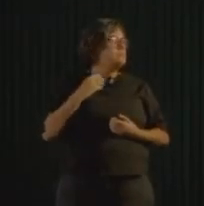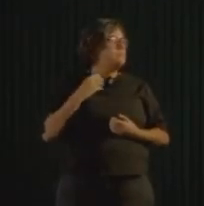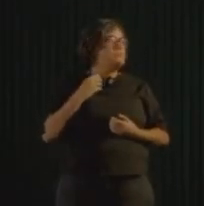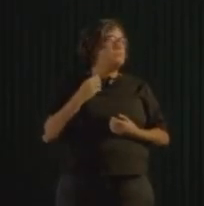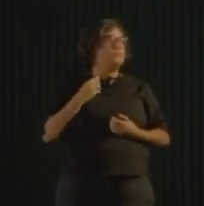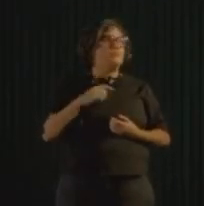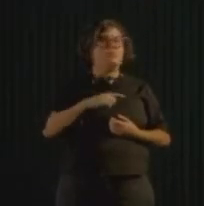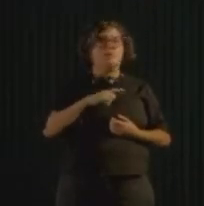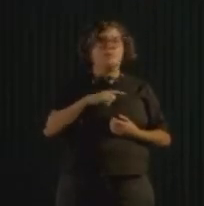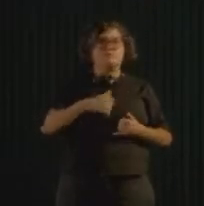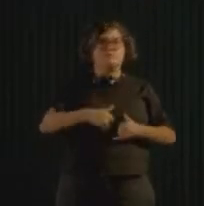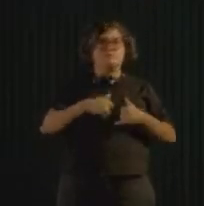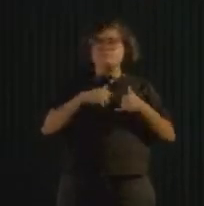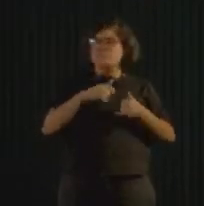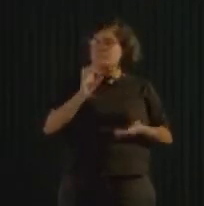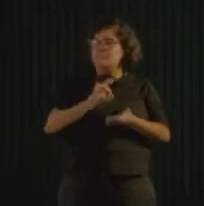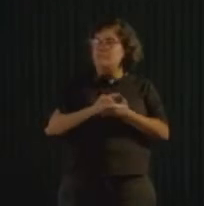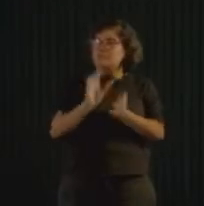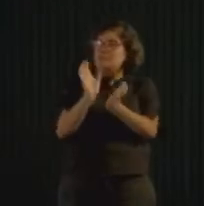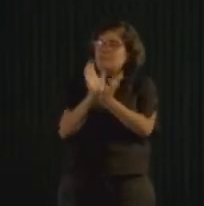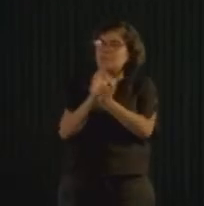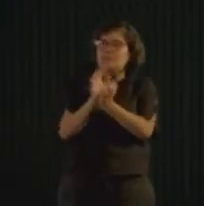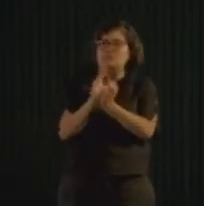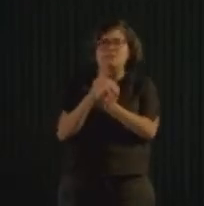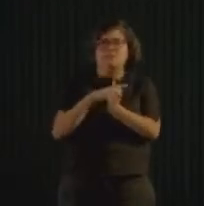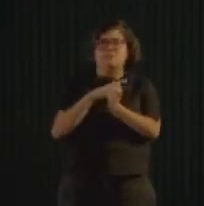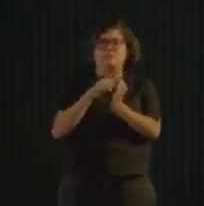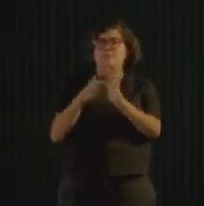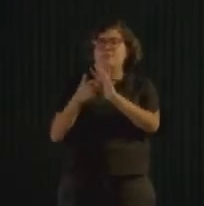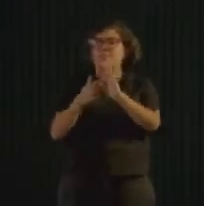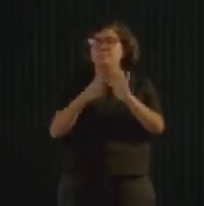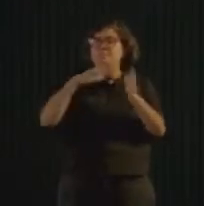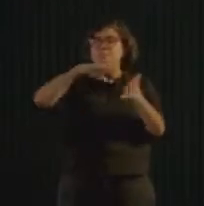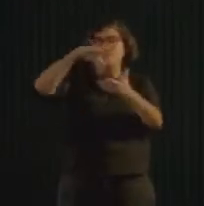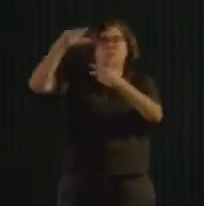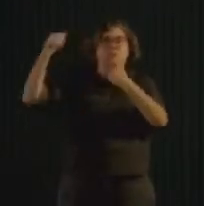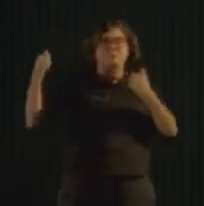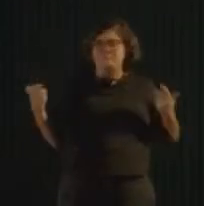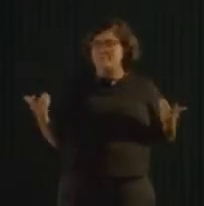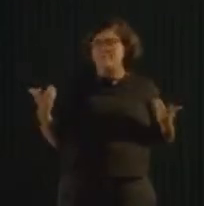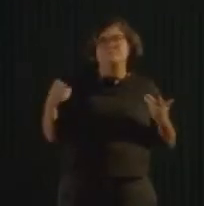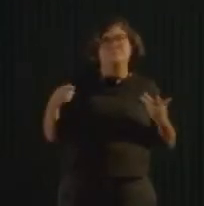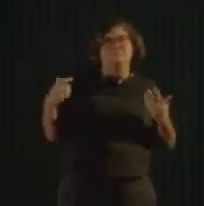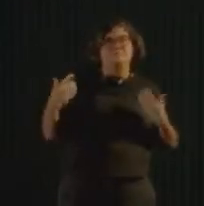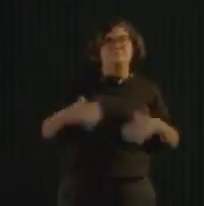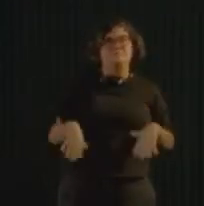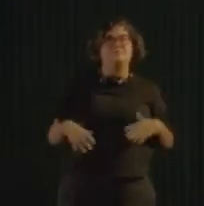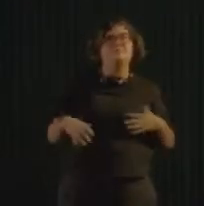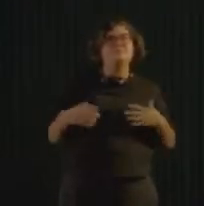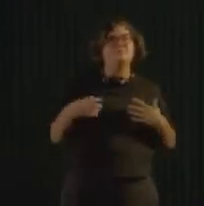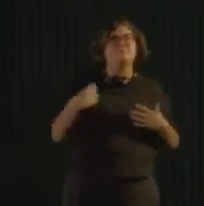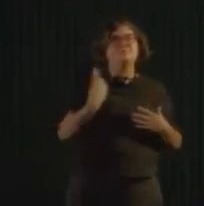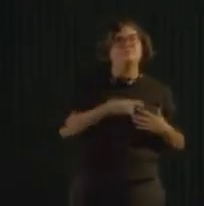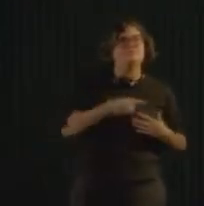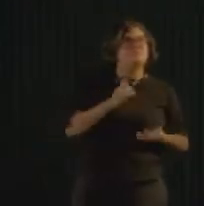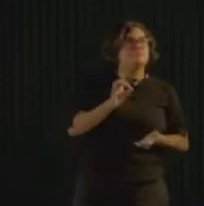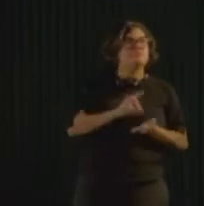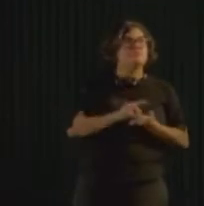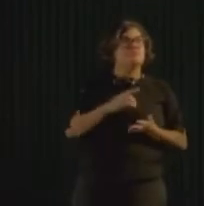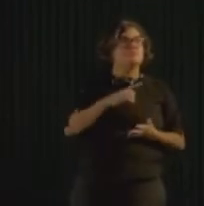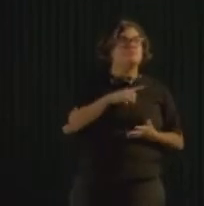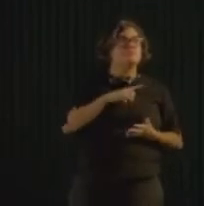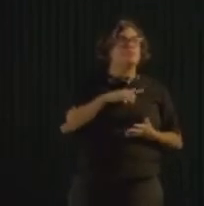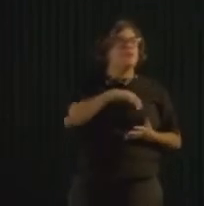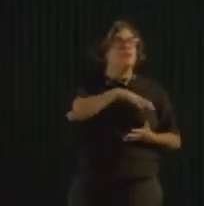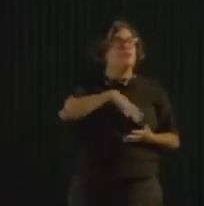enorme. Acho que dá de Recife para o mundo, como o bom Recife gosta de comentar.